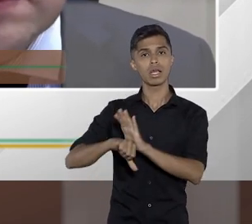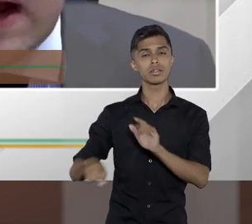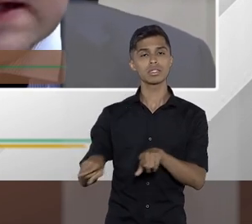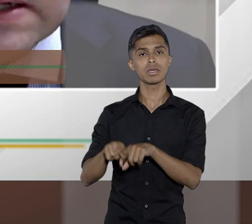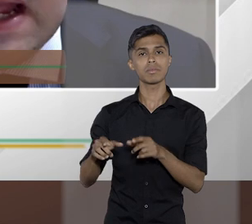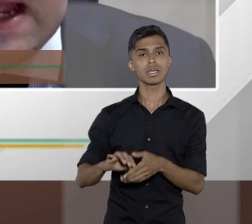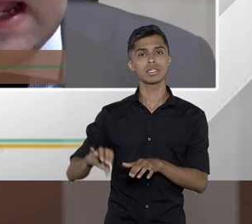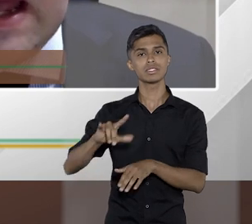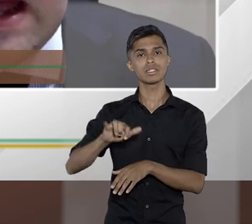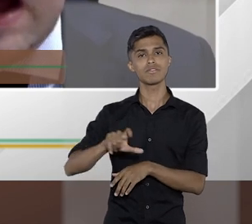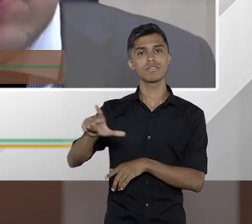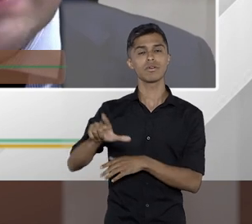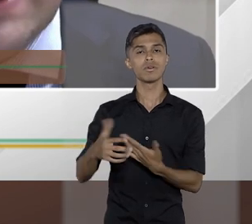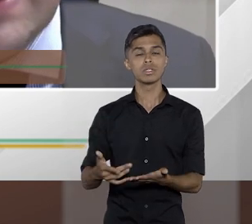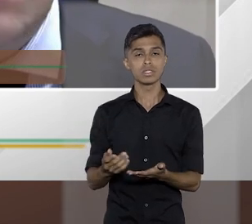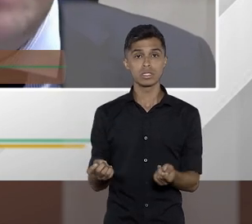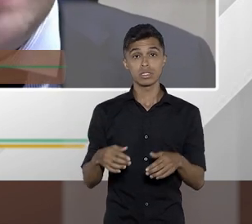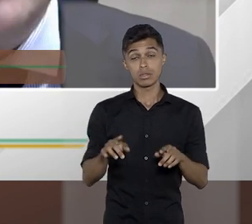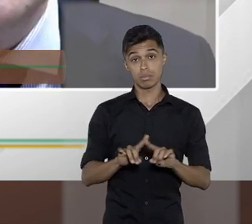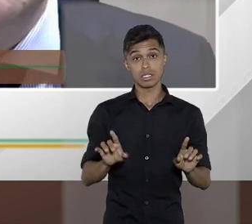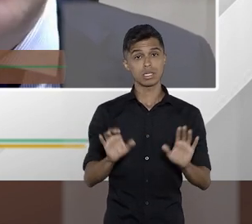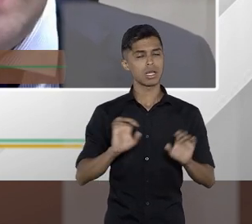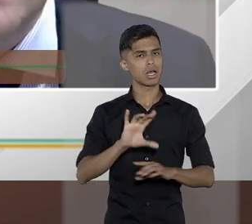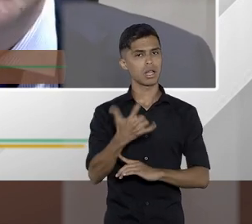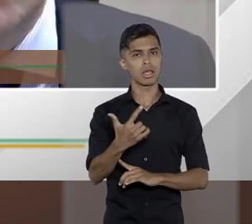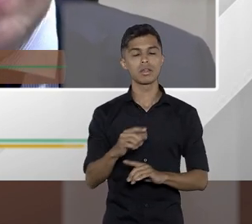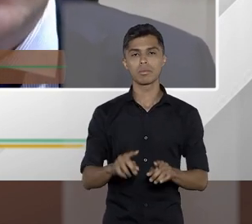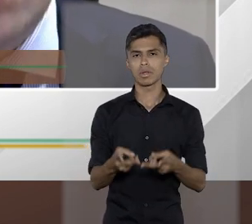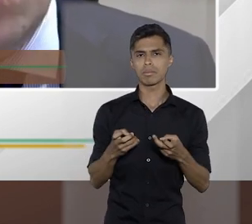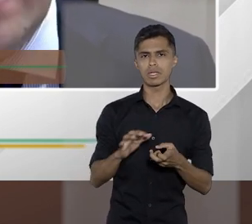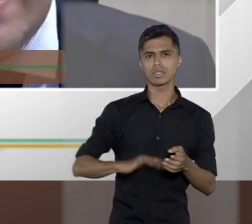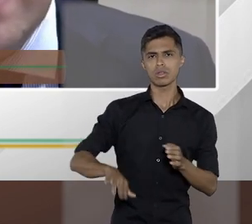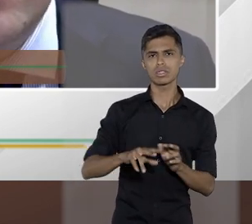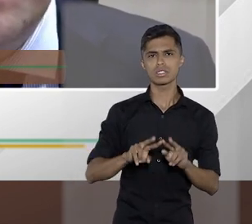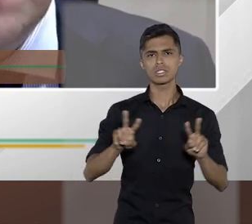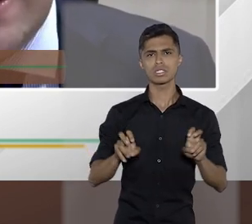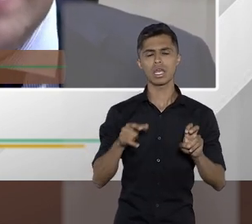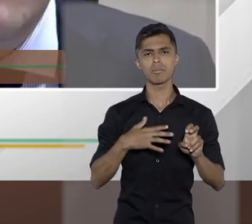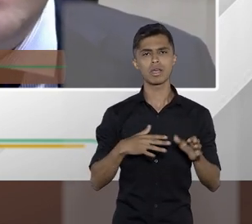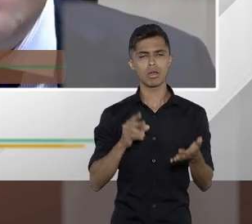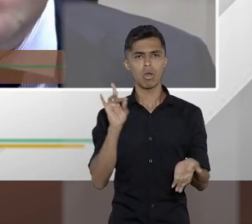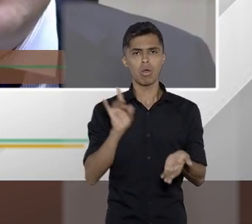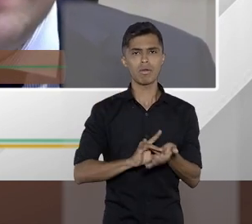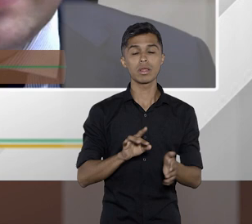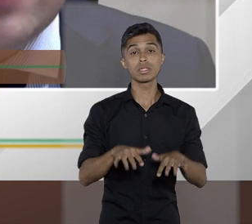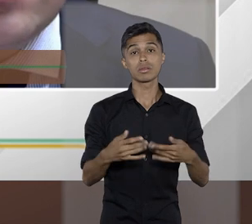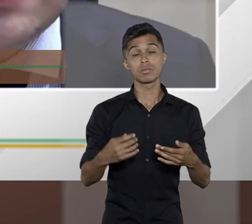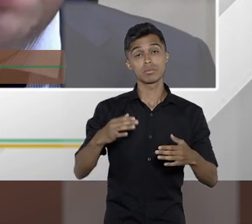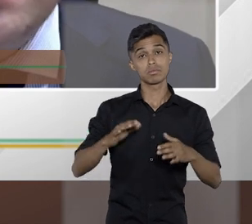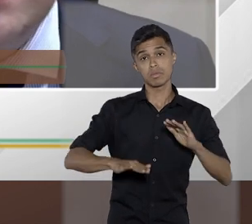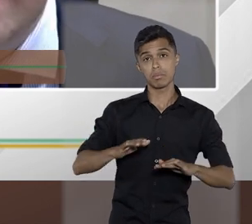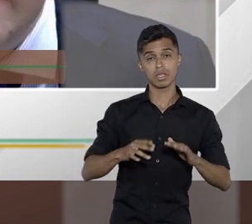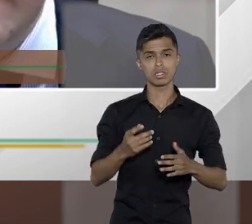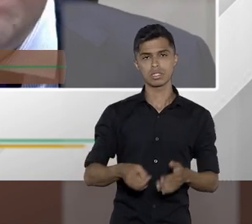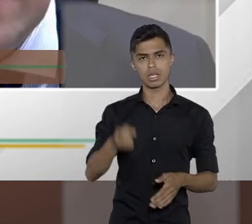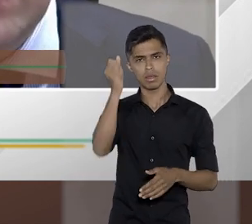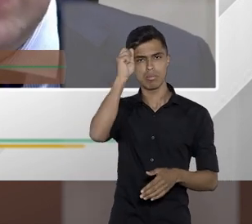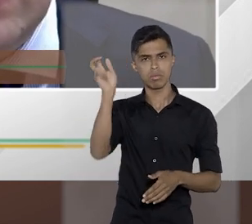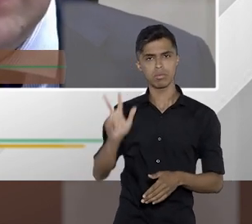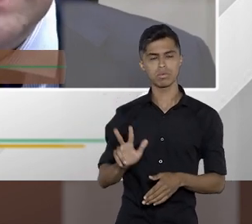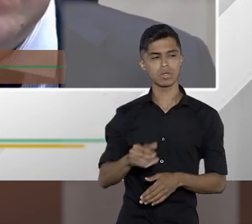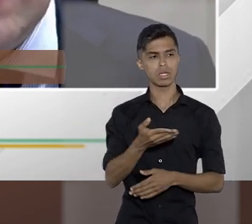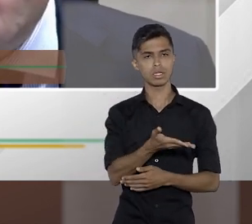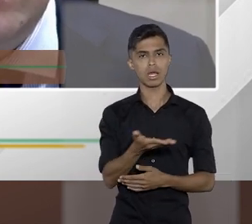ações indenizatórias. Agora, claro, para identificar isso no caso concreto, aí vai depender, claro, da expertise